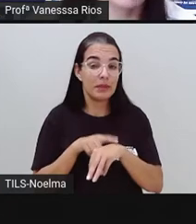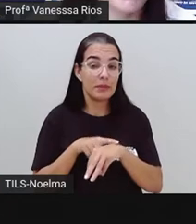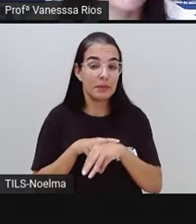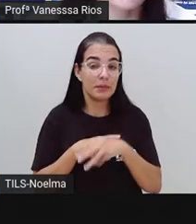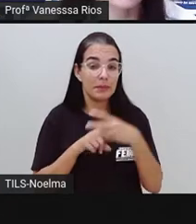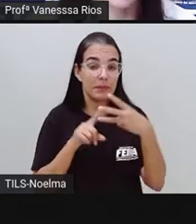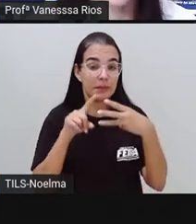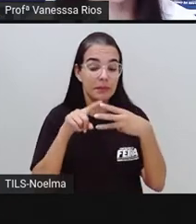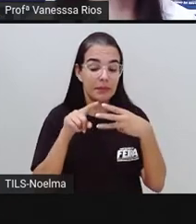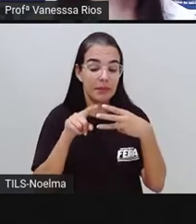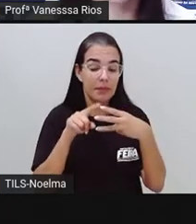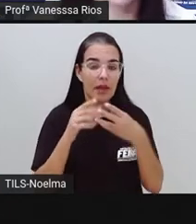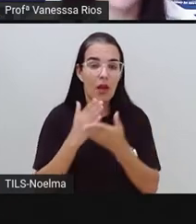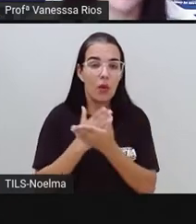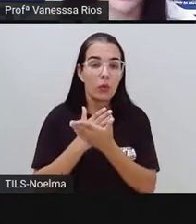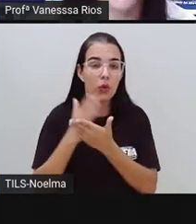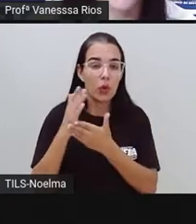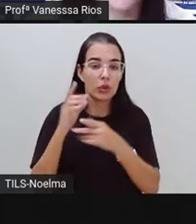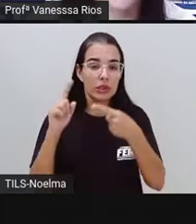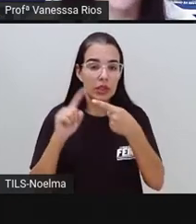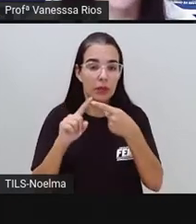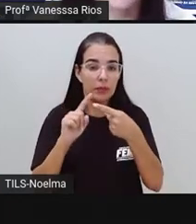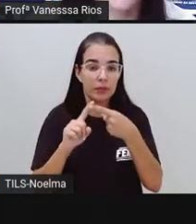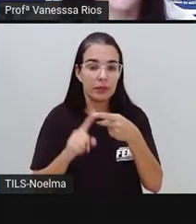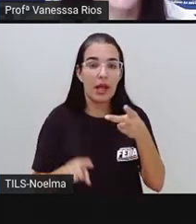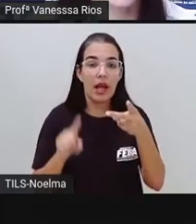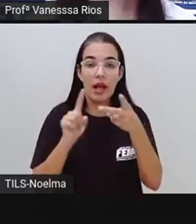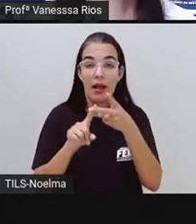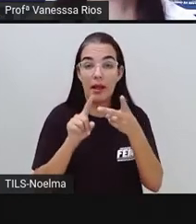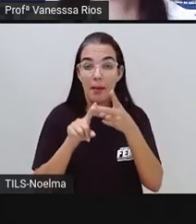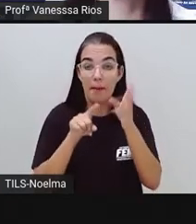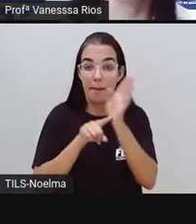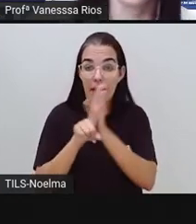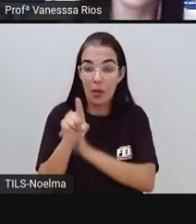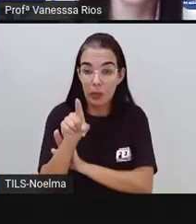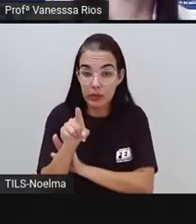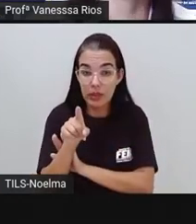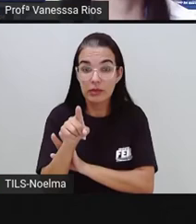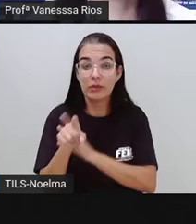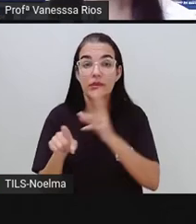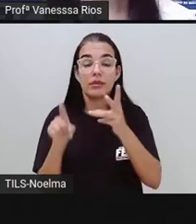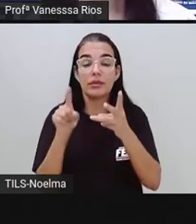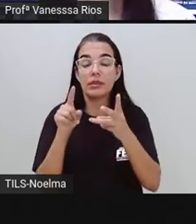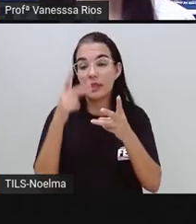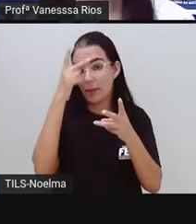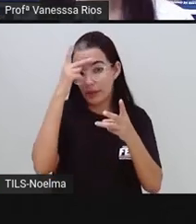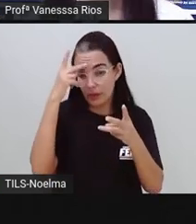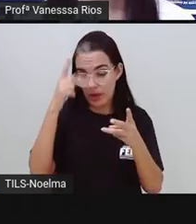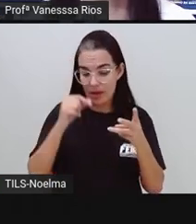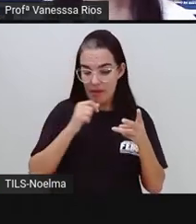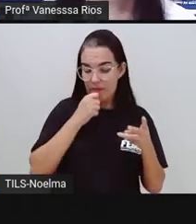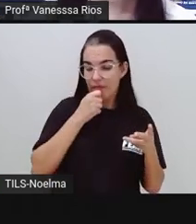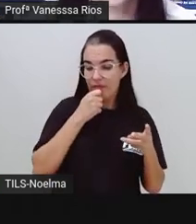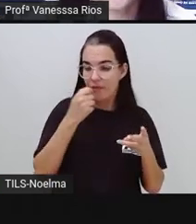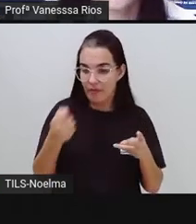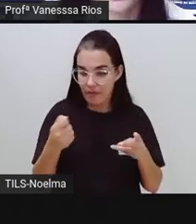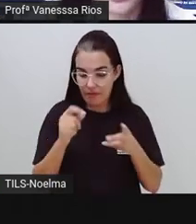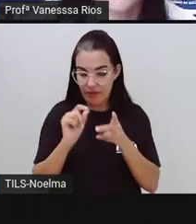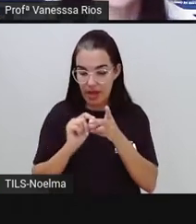principais. A introdução, as perguntas do entrevistador ou